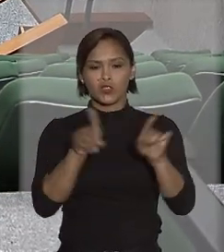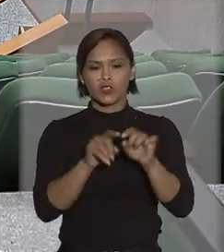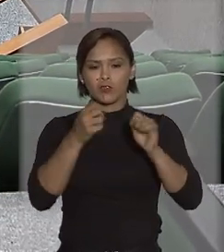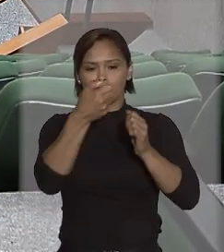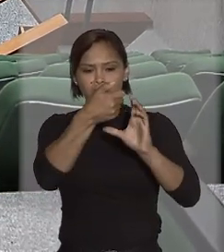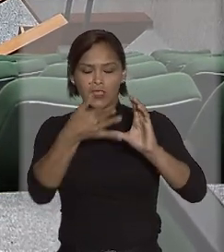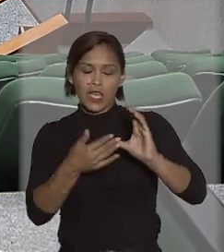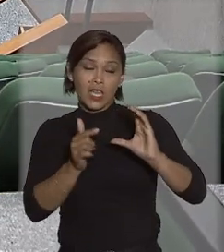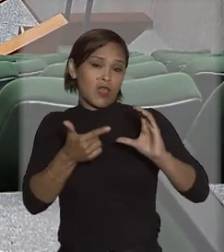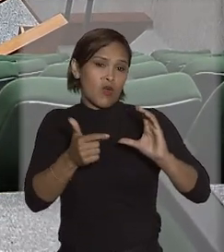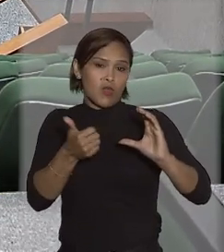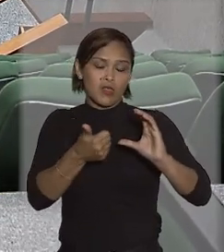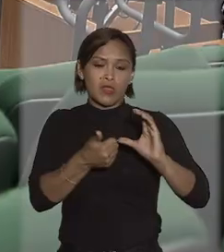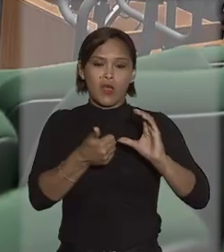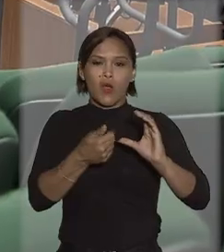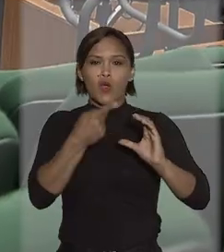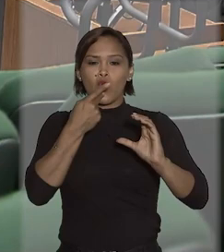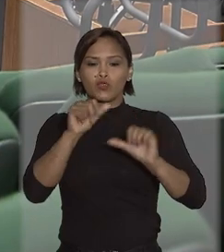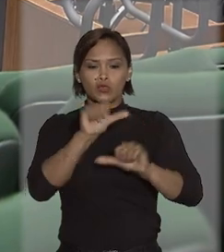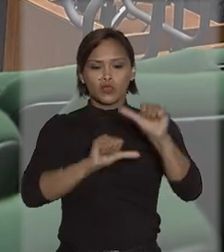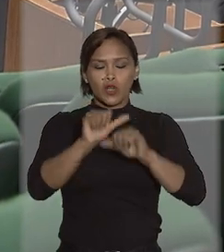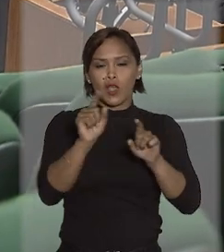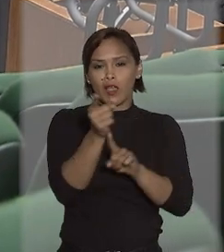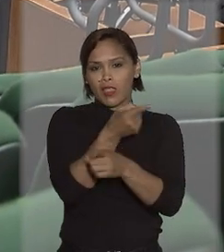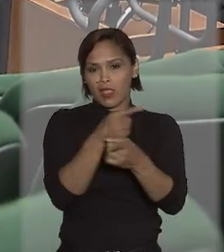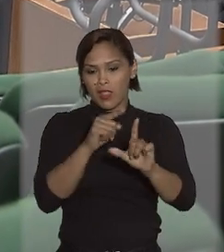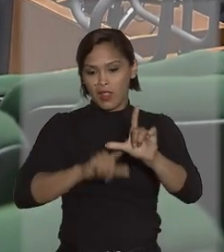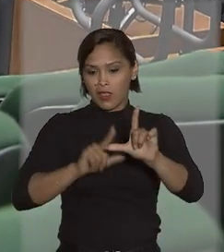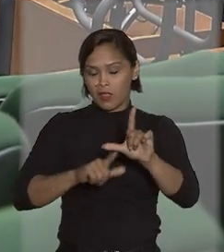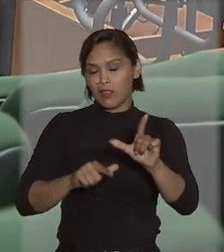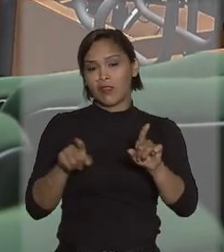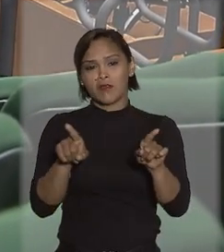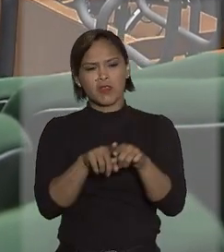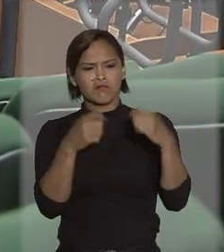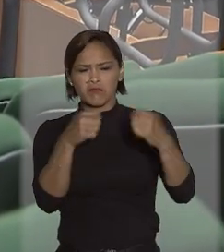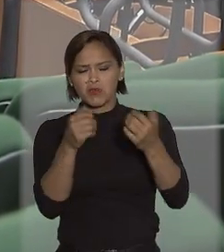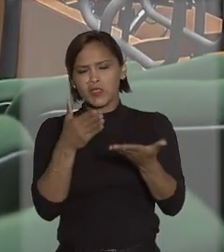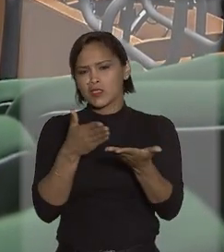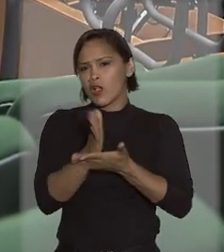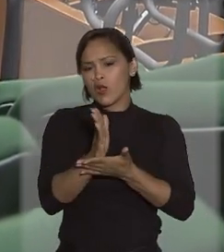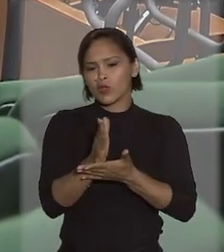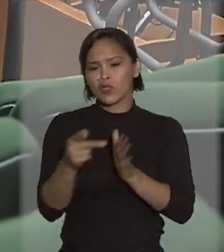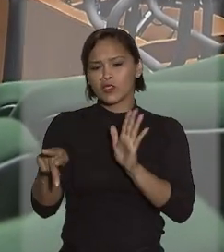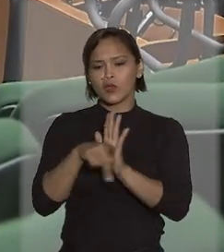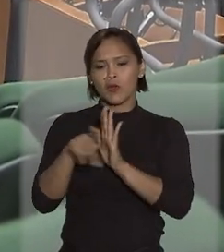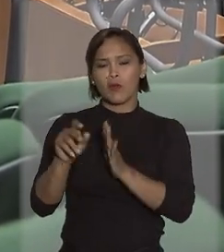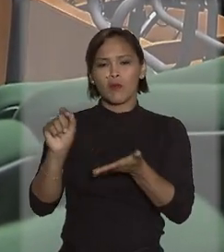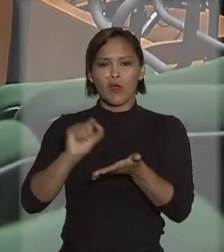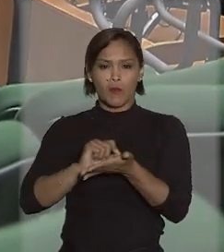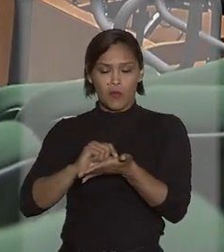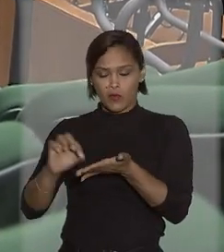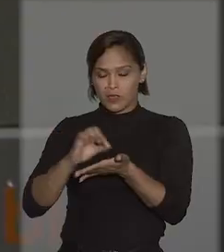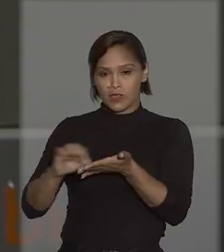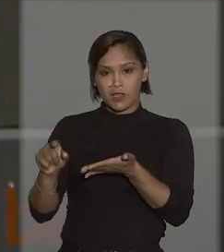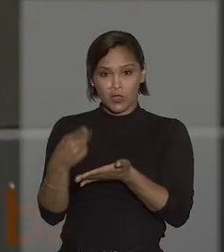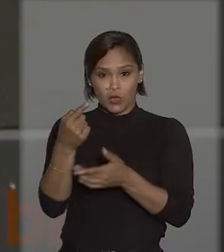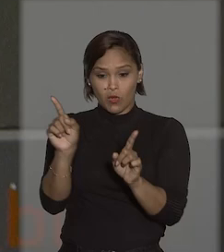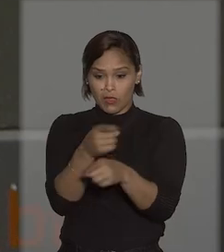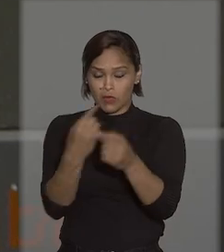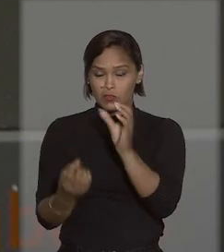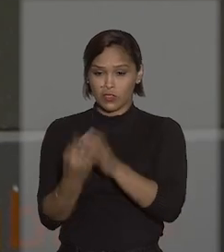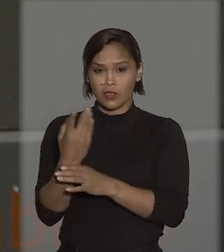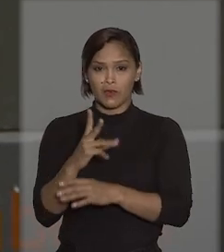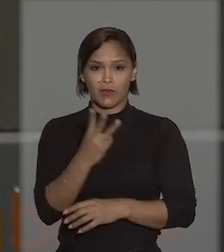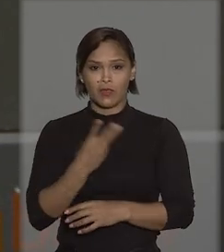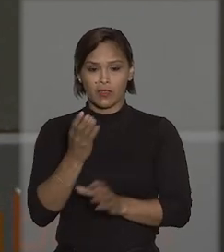caracteriza ou não paródia, para a qual é desnecessária a autorização do autor da obra original. Na